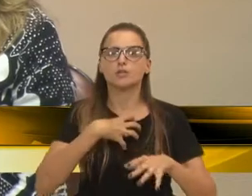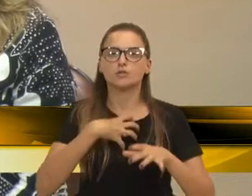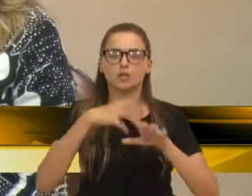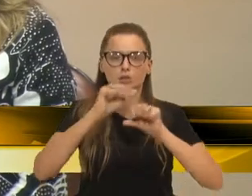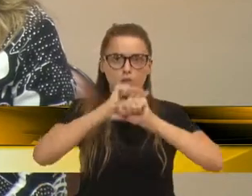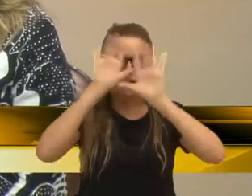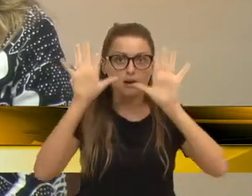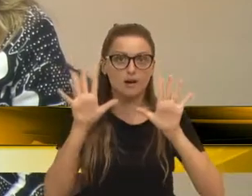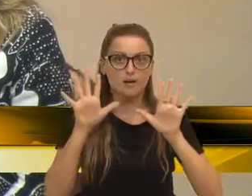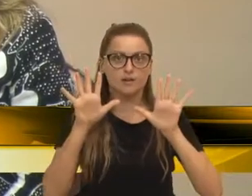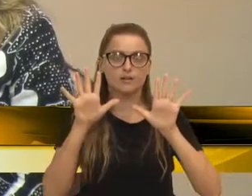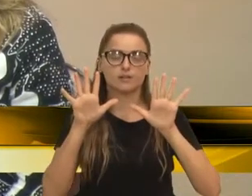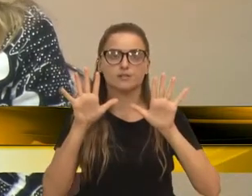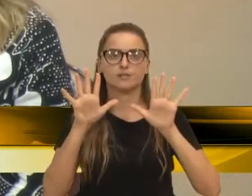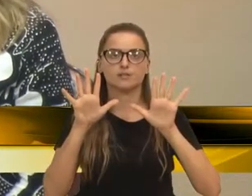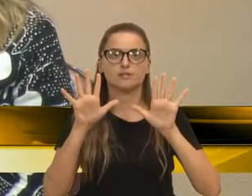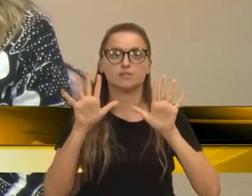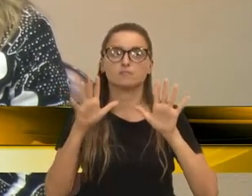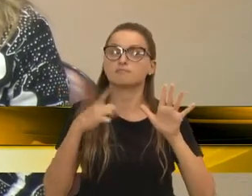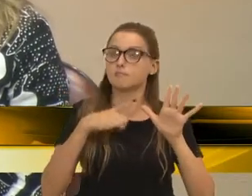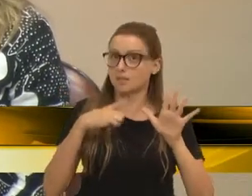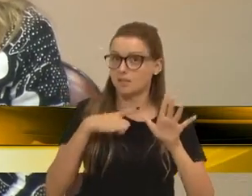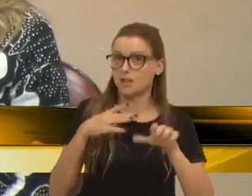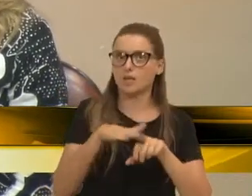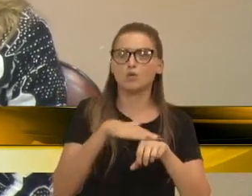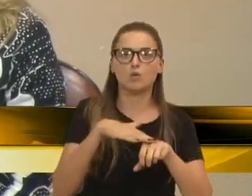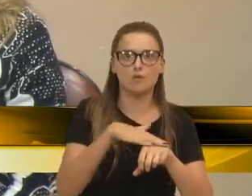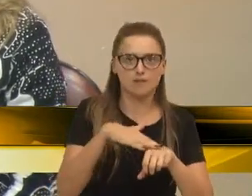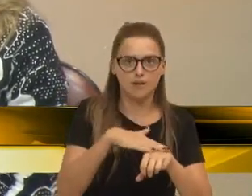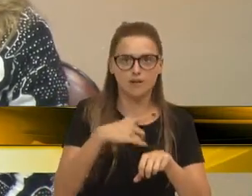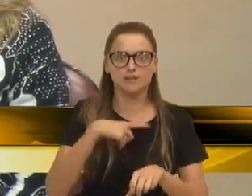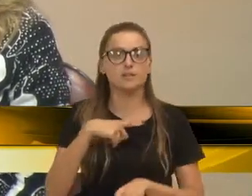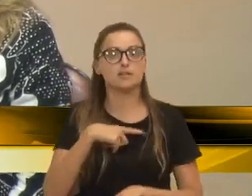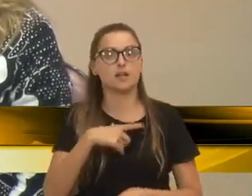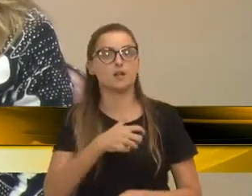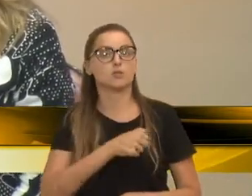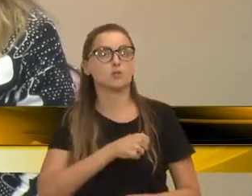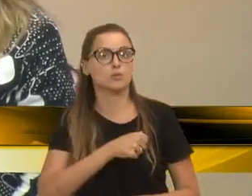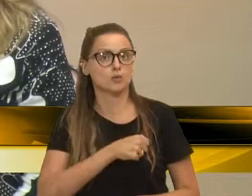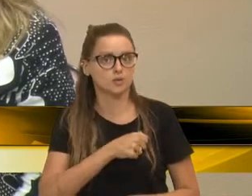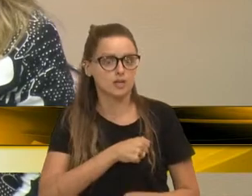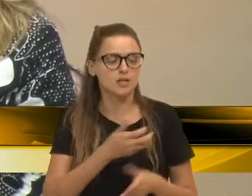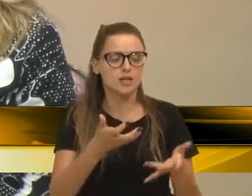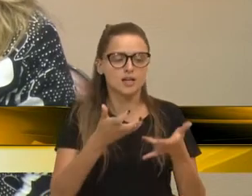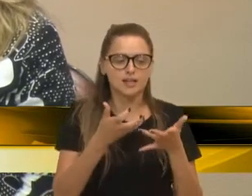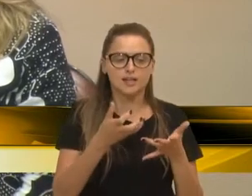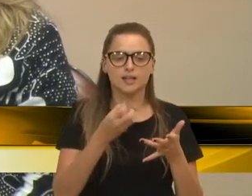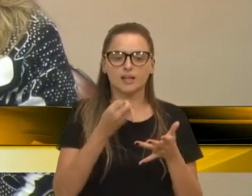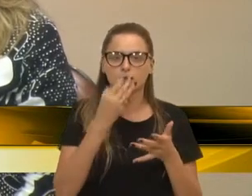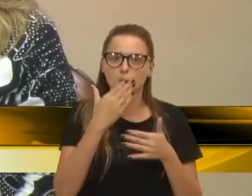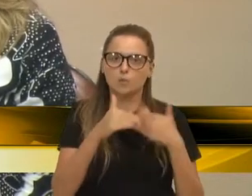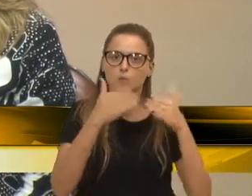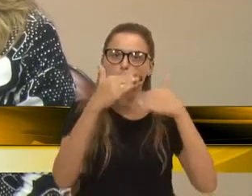com diálogo, com humildade, na busca do bem comum.